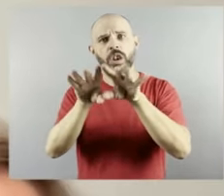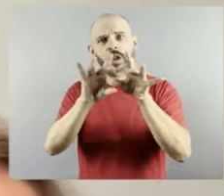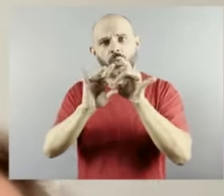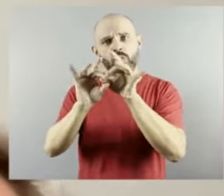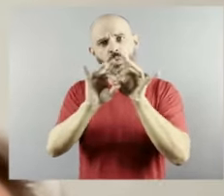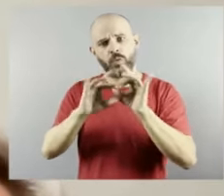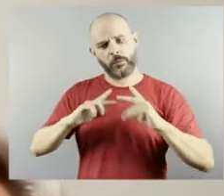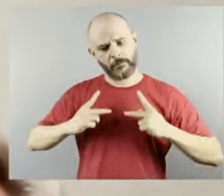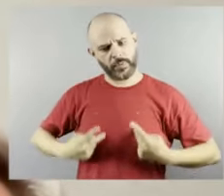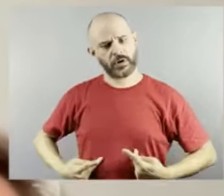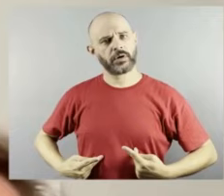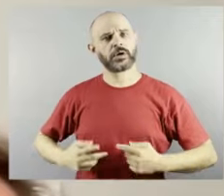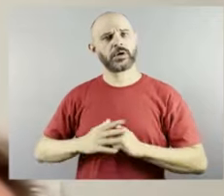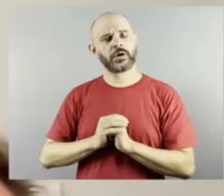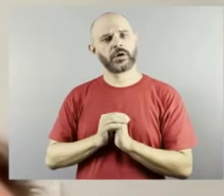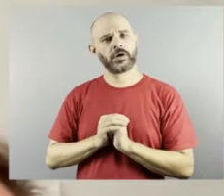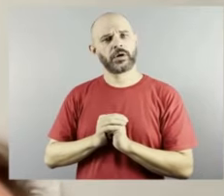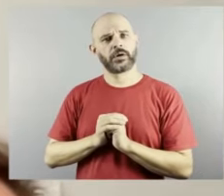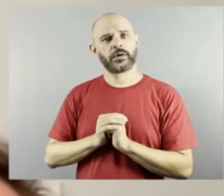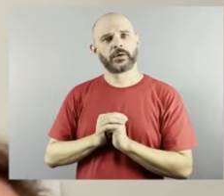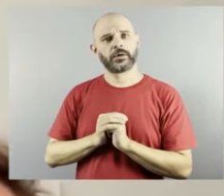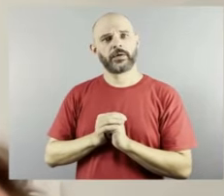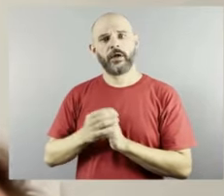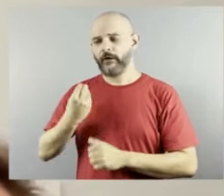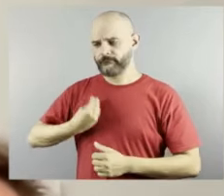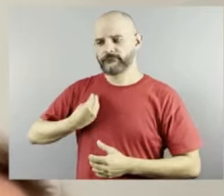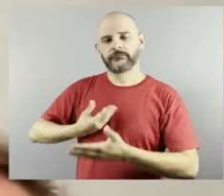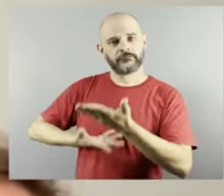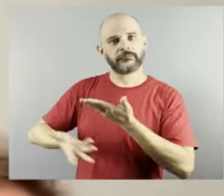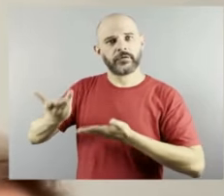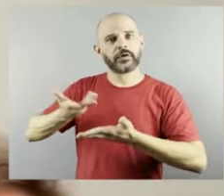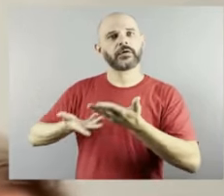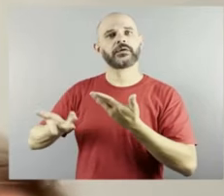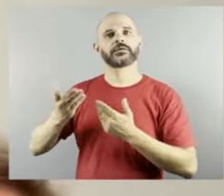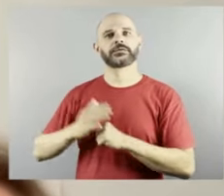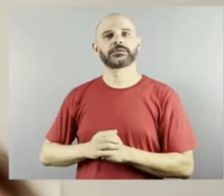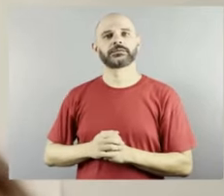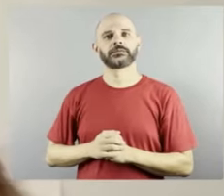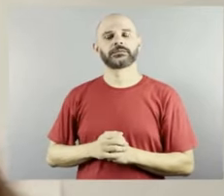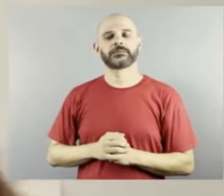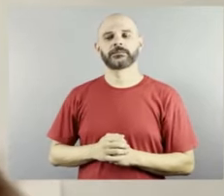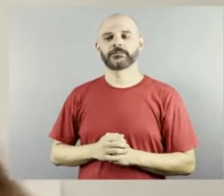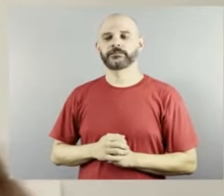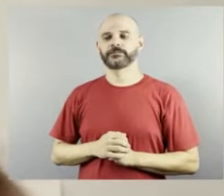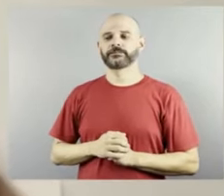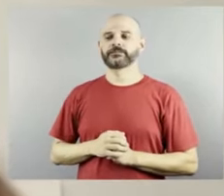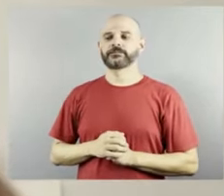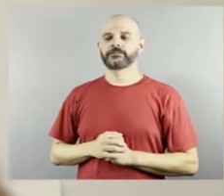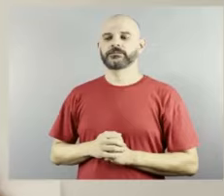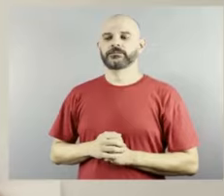convivência eu eu costumo dizer que nós precisamos furar a bolha